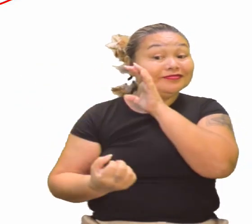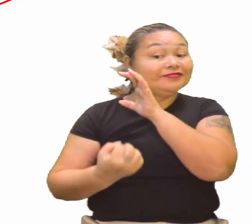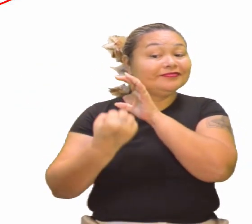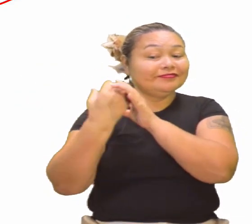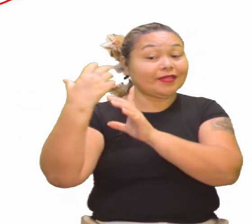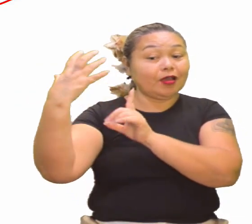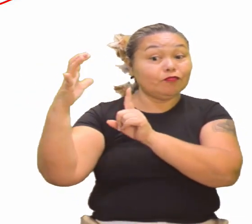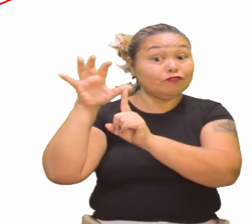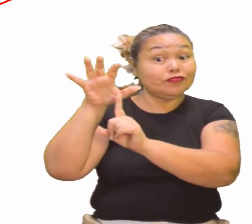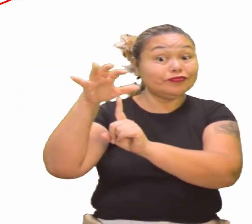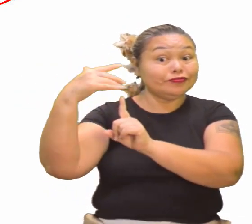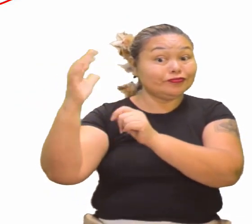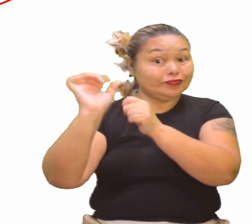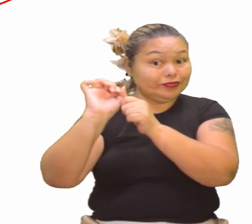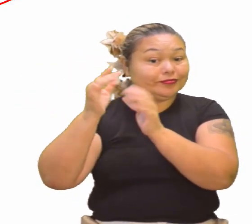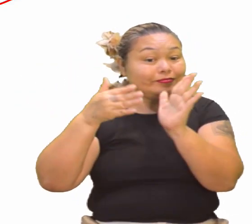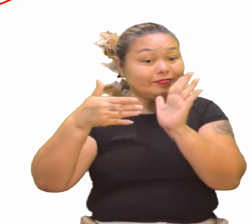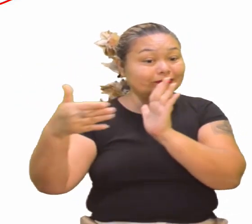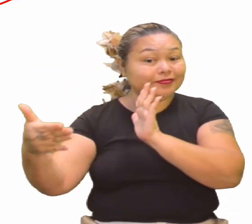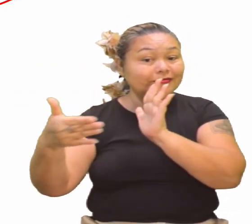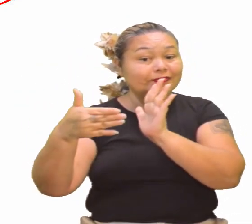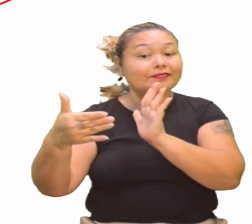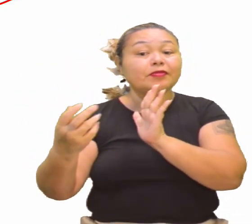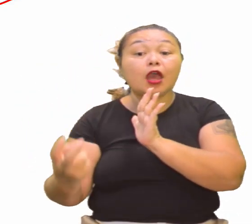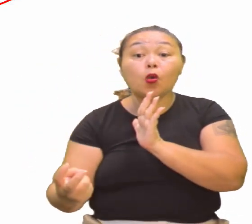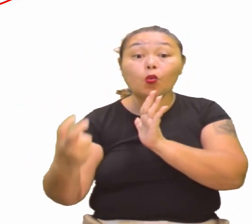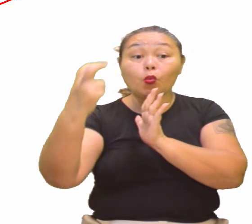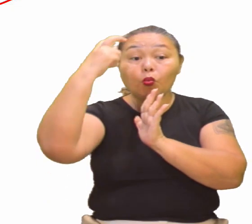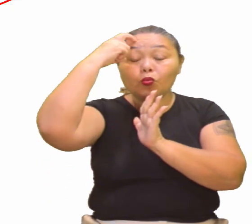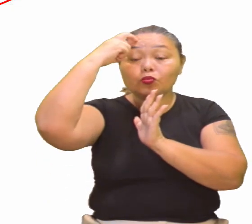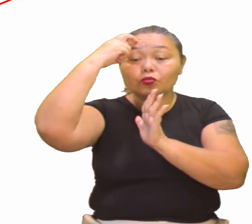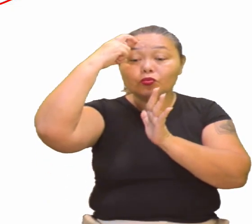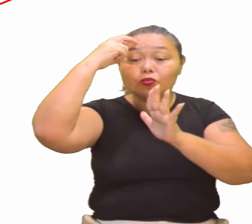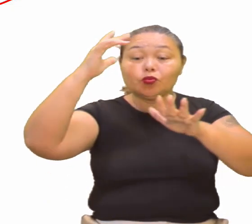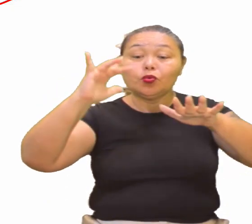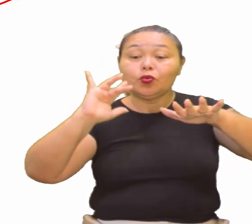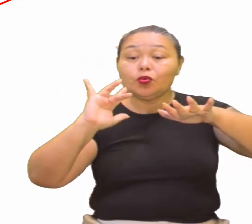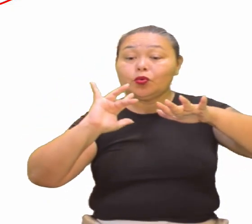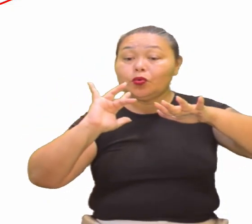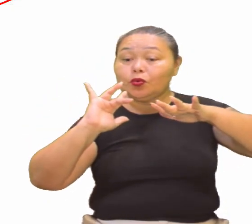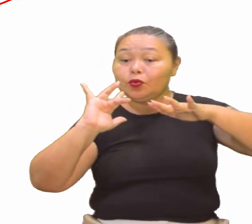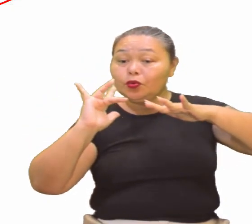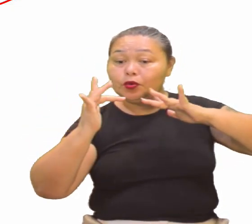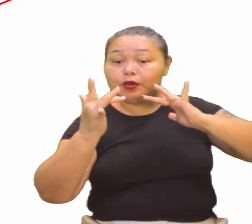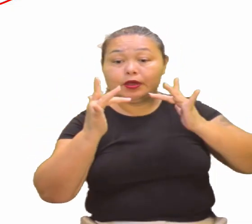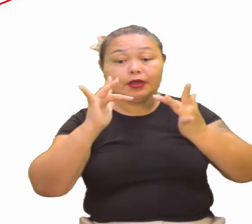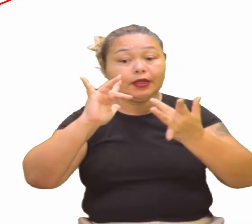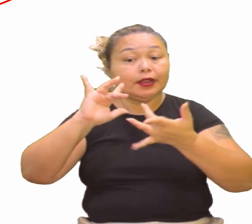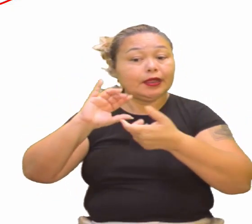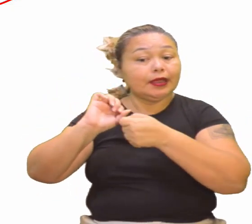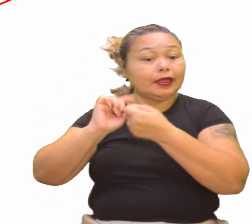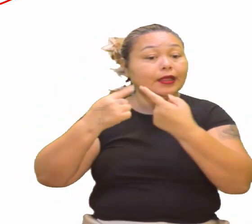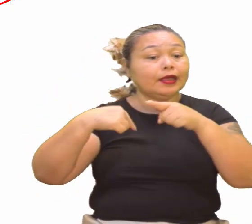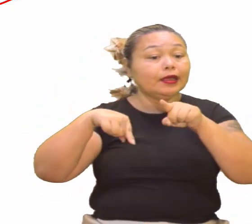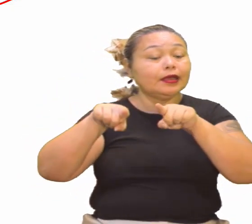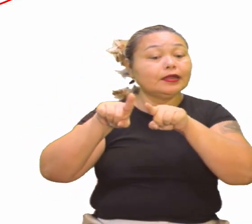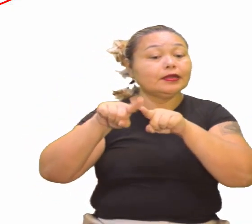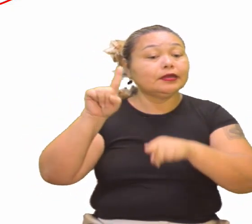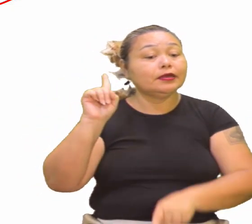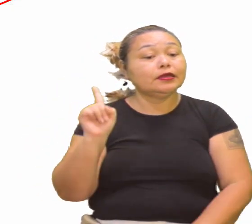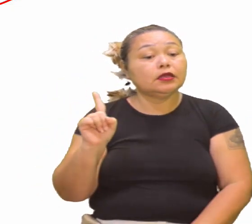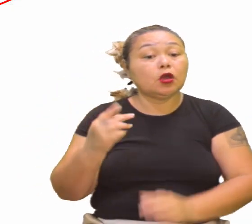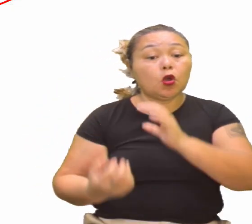que é a influência, né? Cultura clássica, surgimento dos movimentos filosóficos, ó,